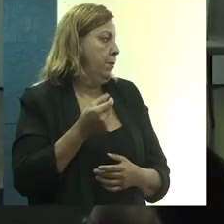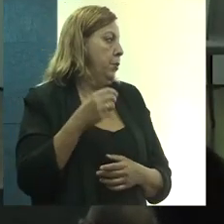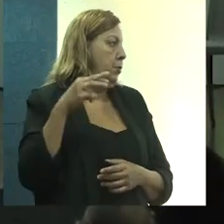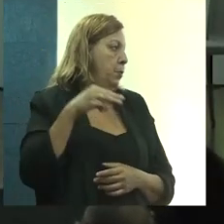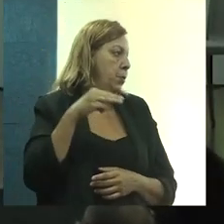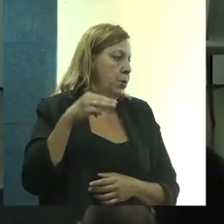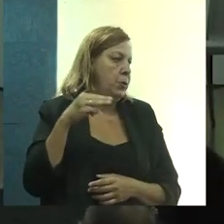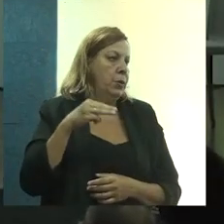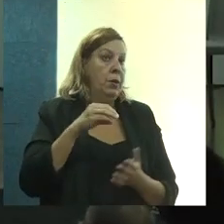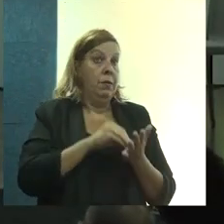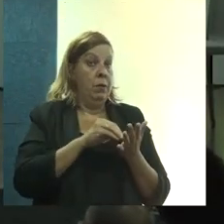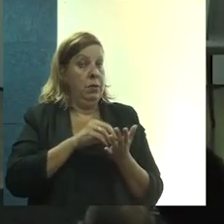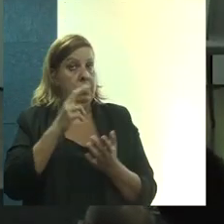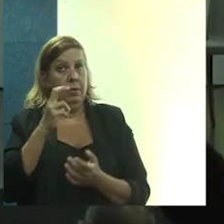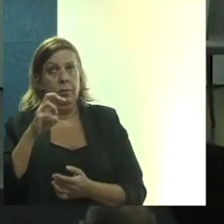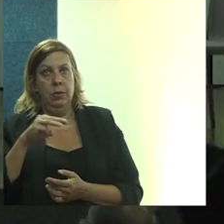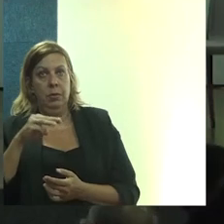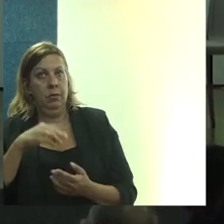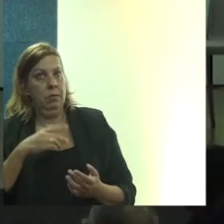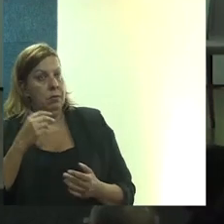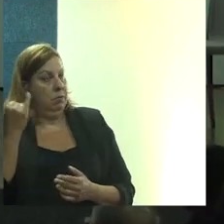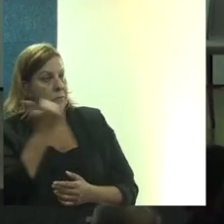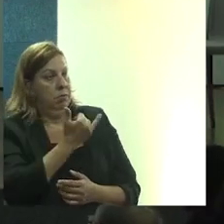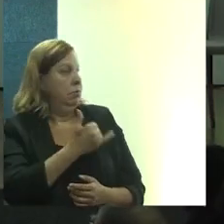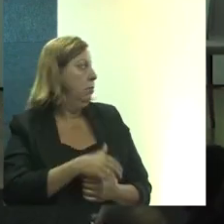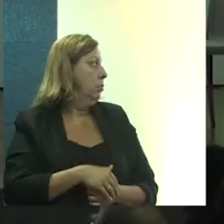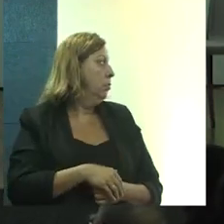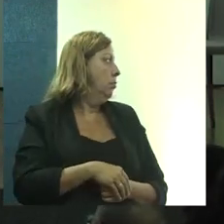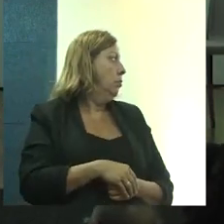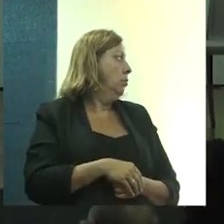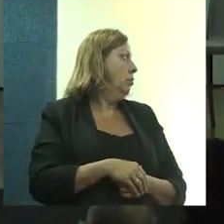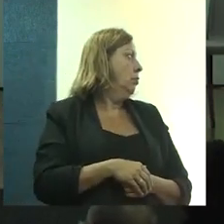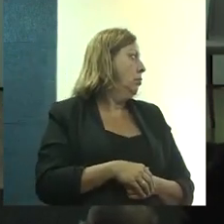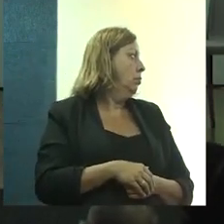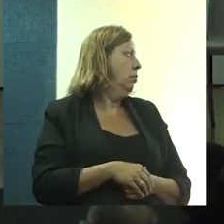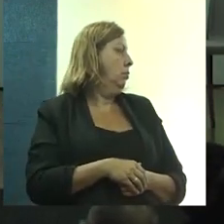senhor terá 20 minutos. Faltando 5 minutos, o senhor será avisado.